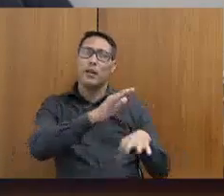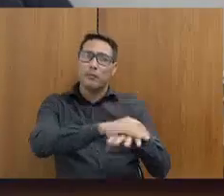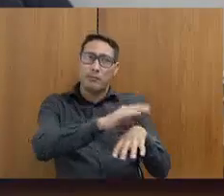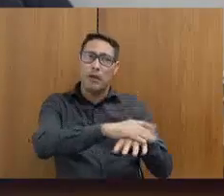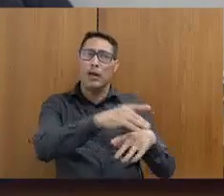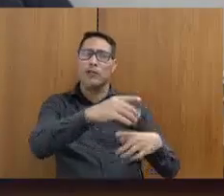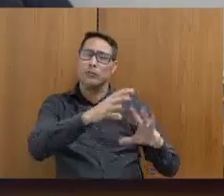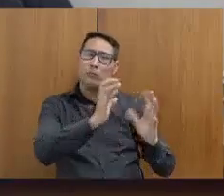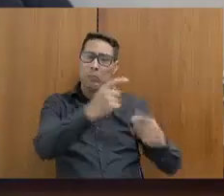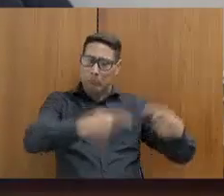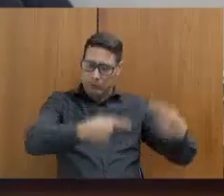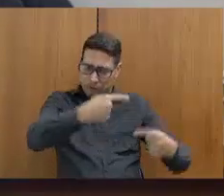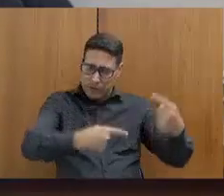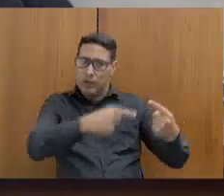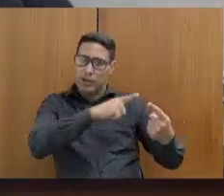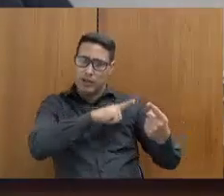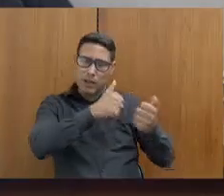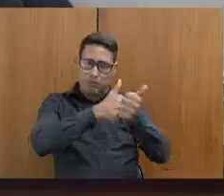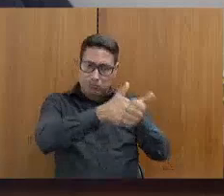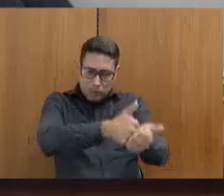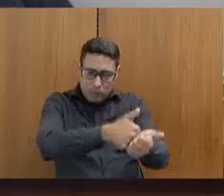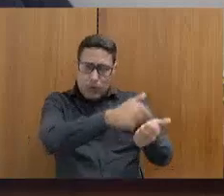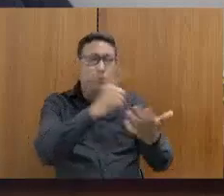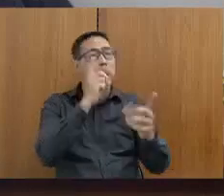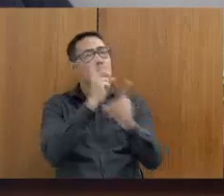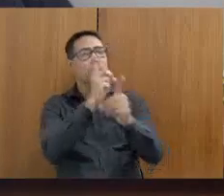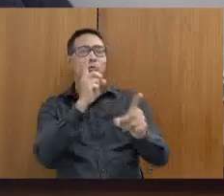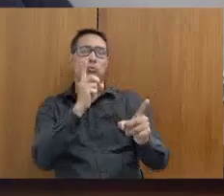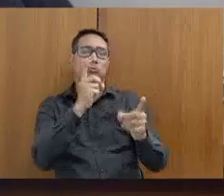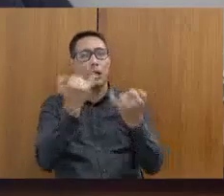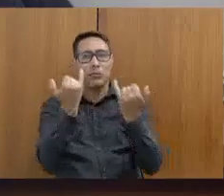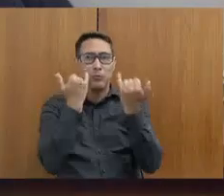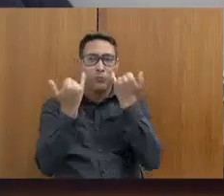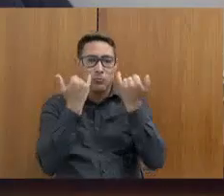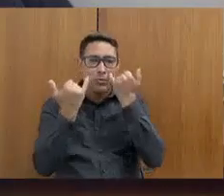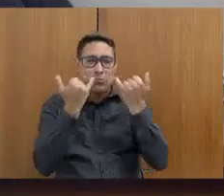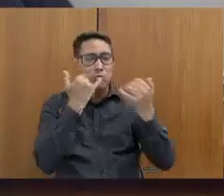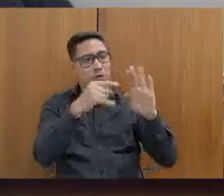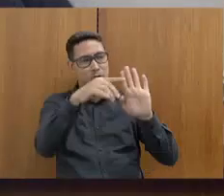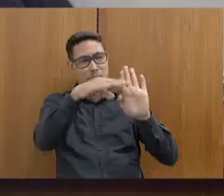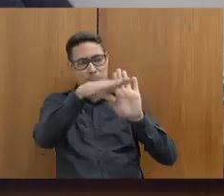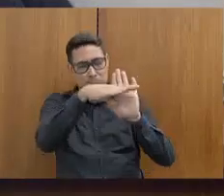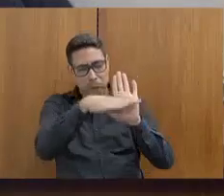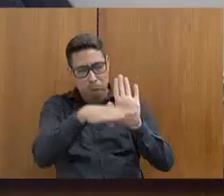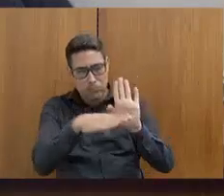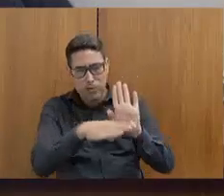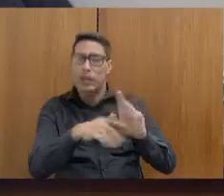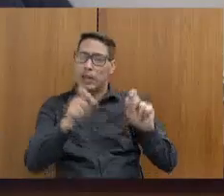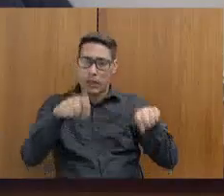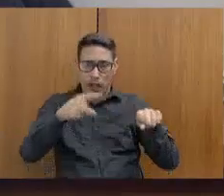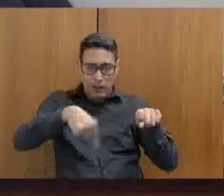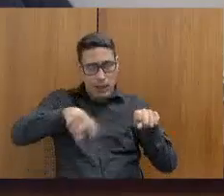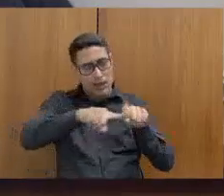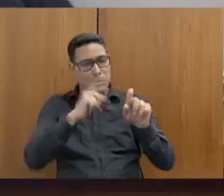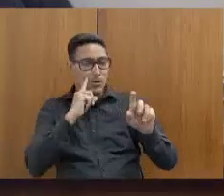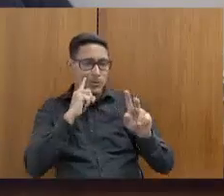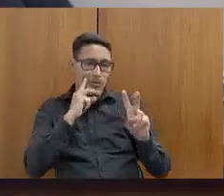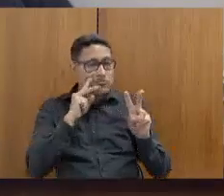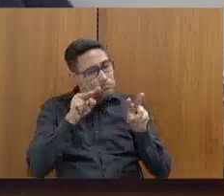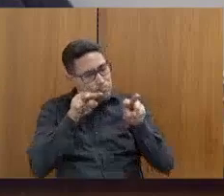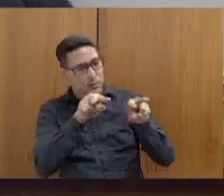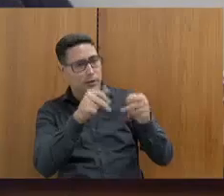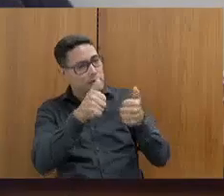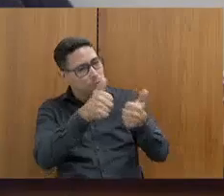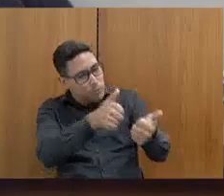e onde a gente encontra os dados disponíveis para a gente, inclusive, acompanhar não só